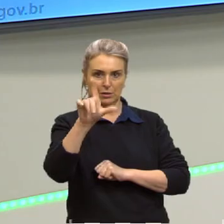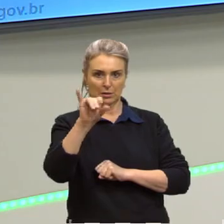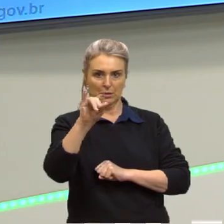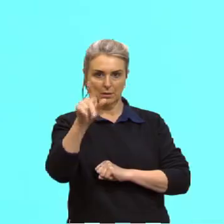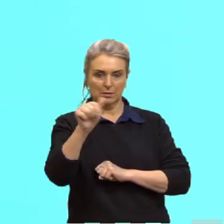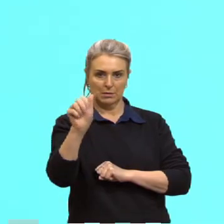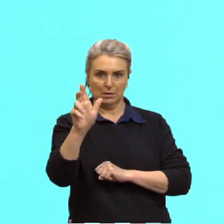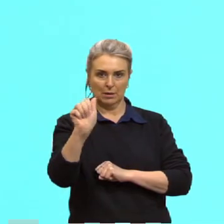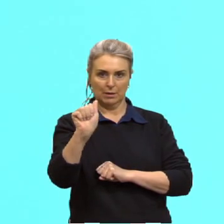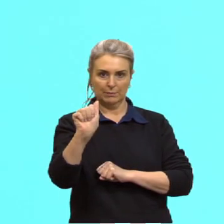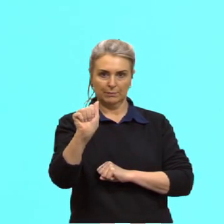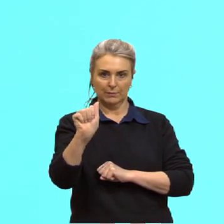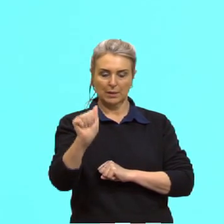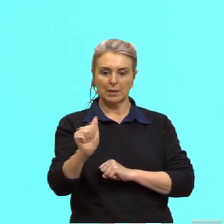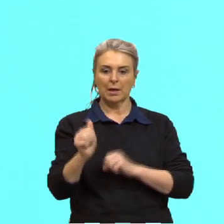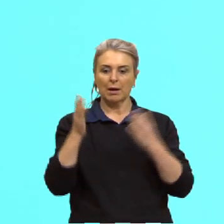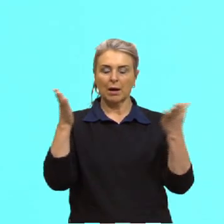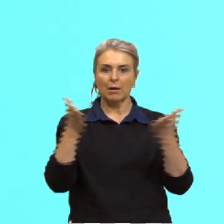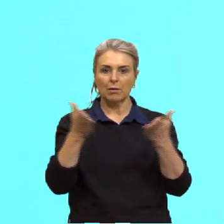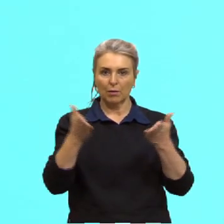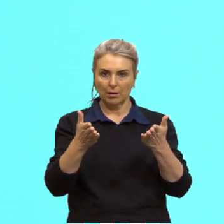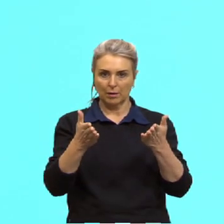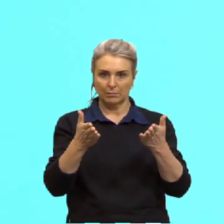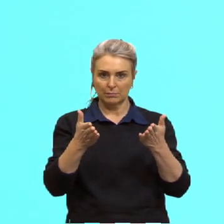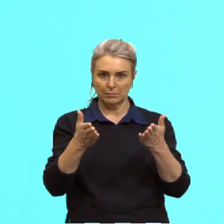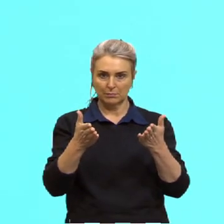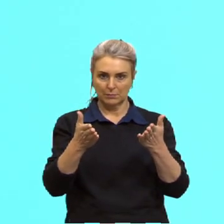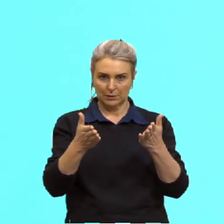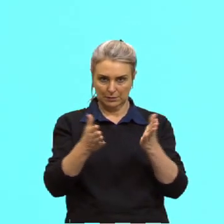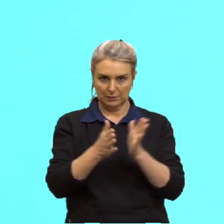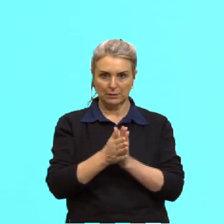do indicativo e está ali numa voz ativa.